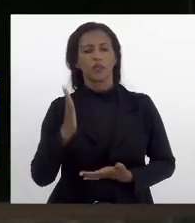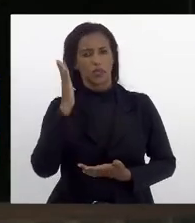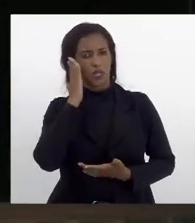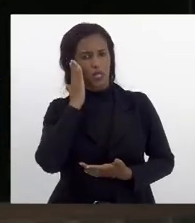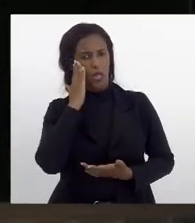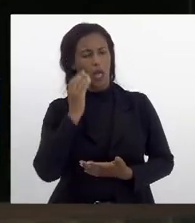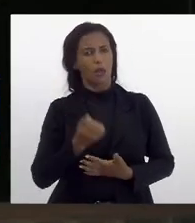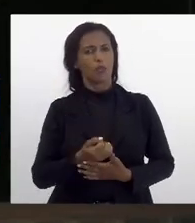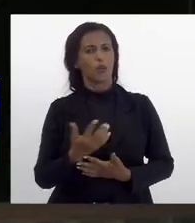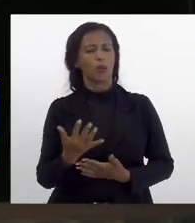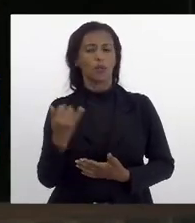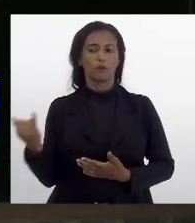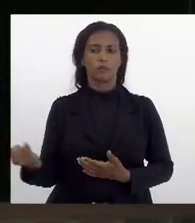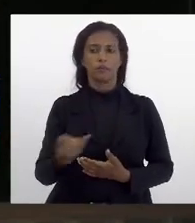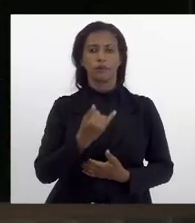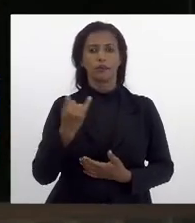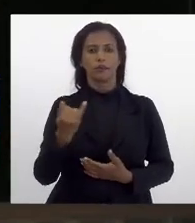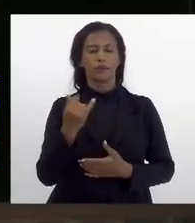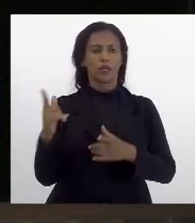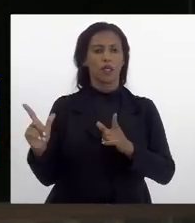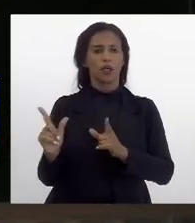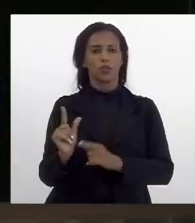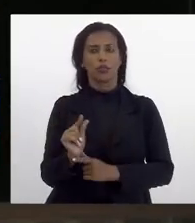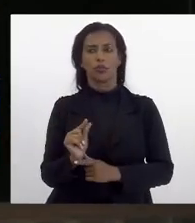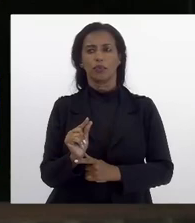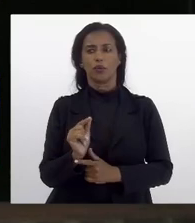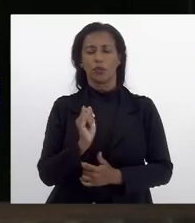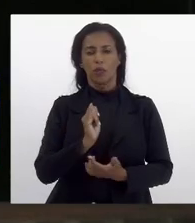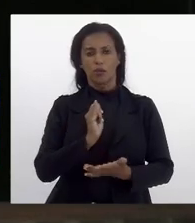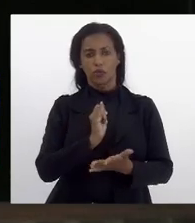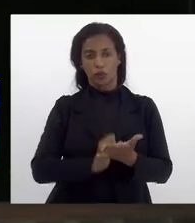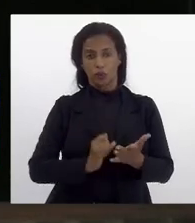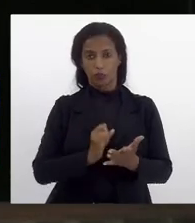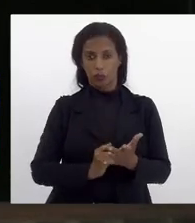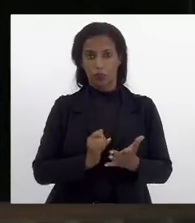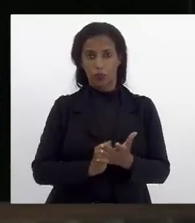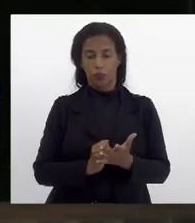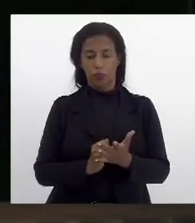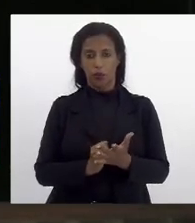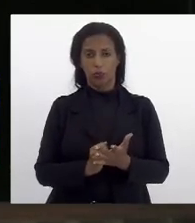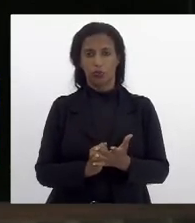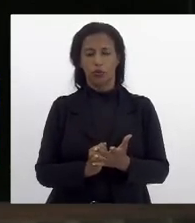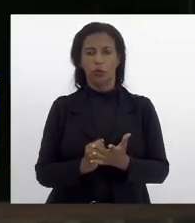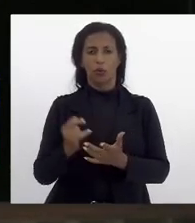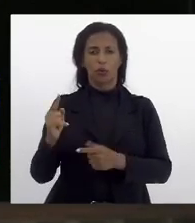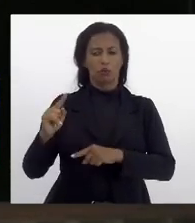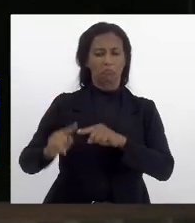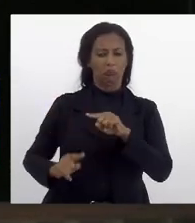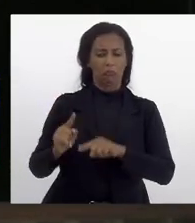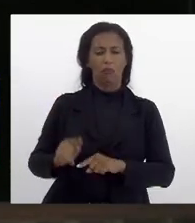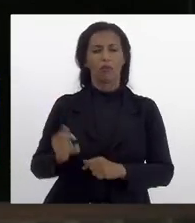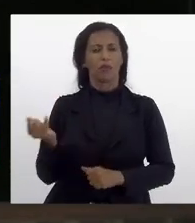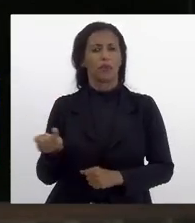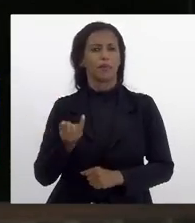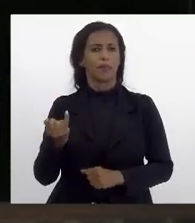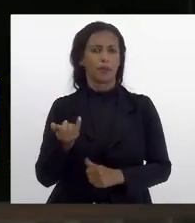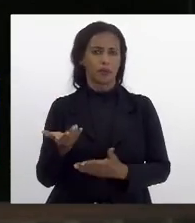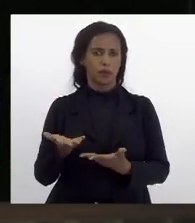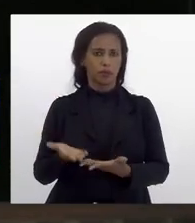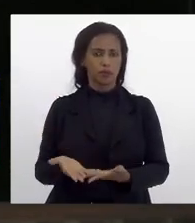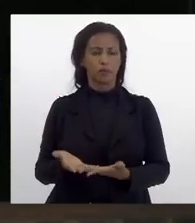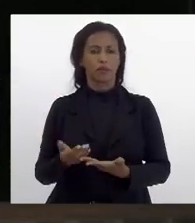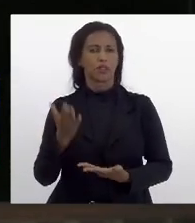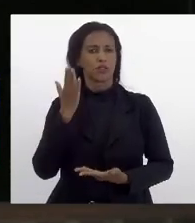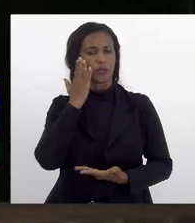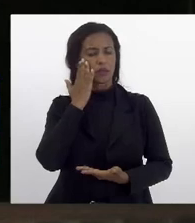sabe o quanto é fundamental a diminuição de ICMS num item tão importante como esse a gente